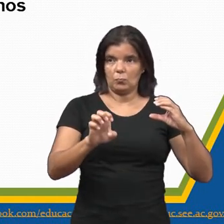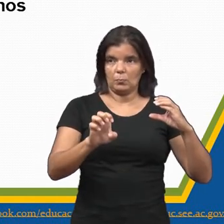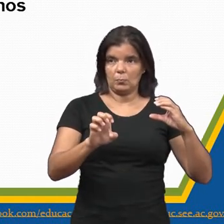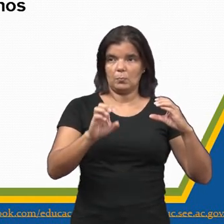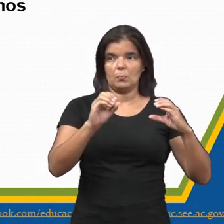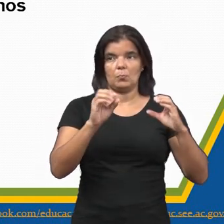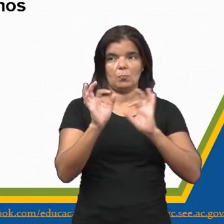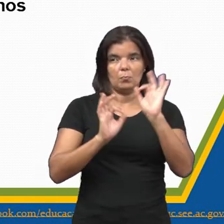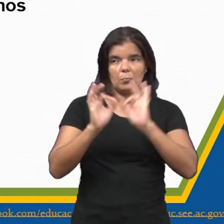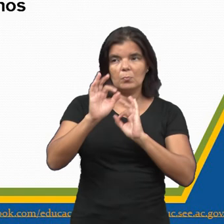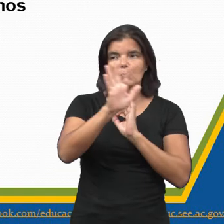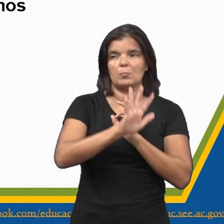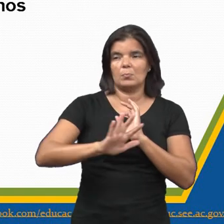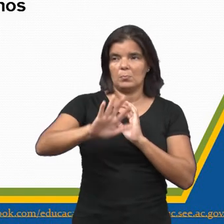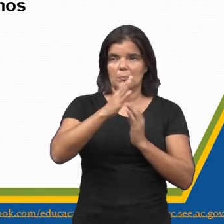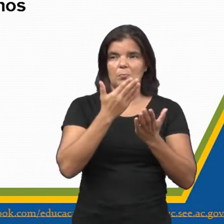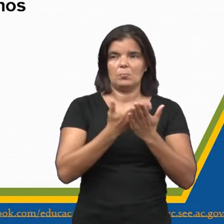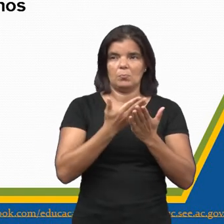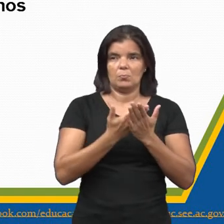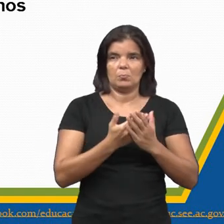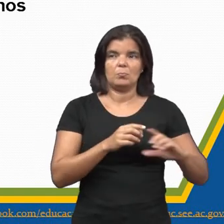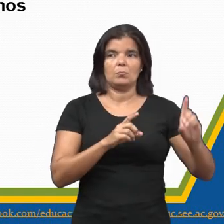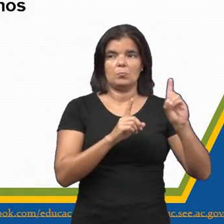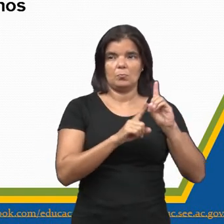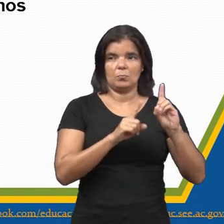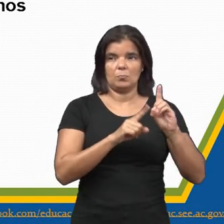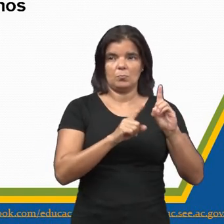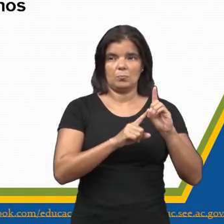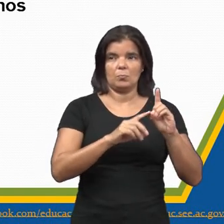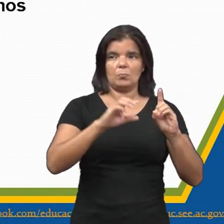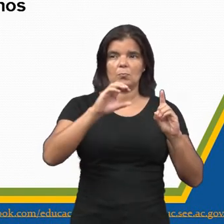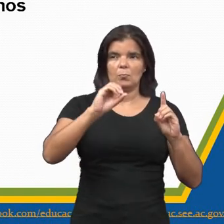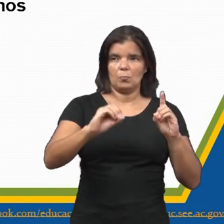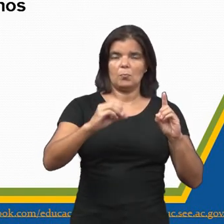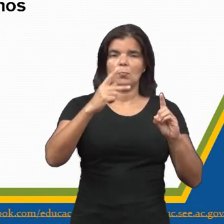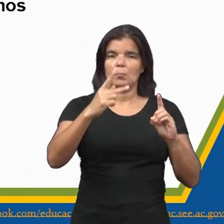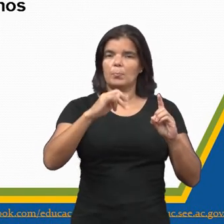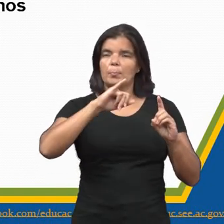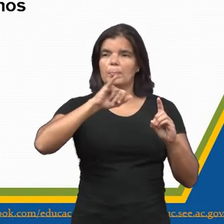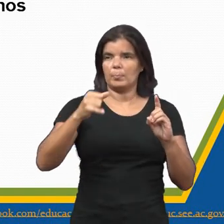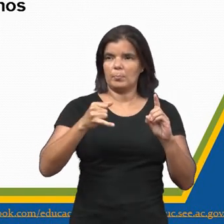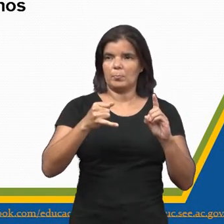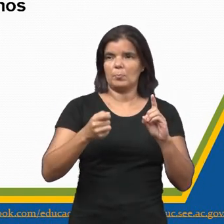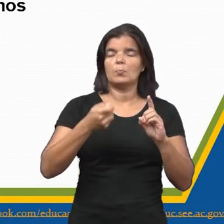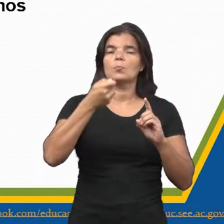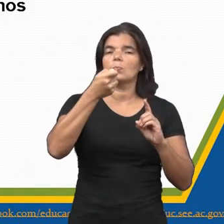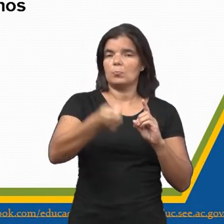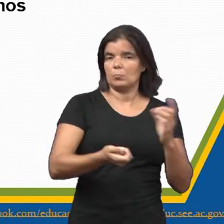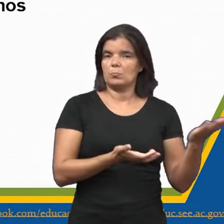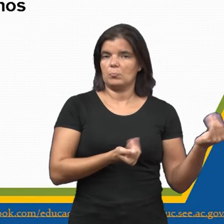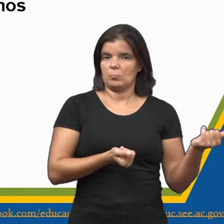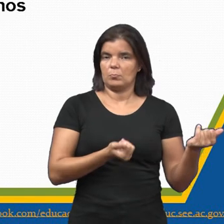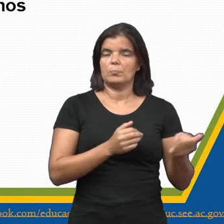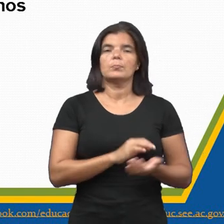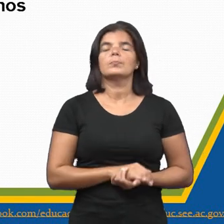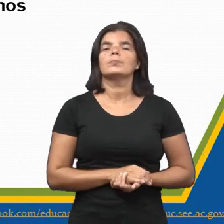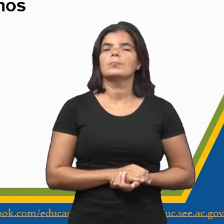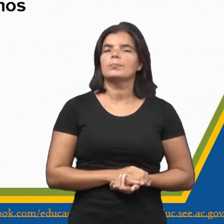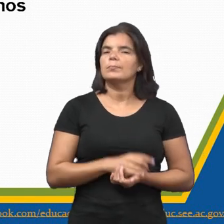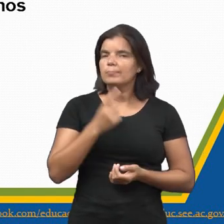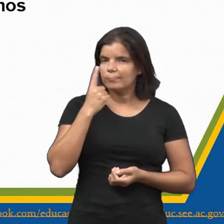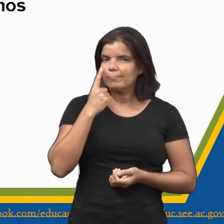ONE, Organização Nacional dos Estudantes? Ou será que é a letra D? OPJ, O Poder Jovem?